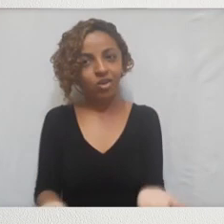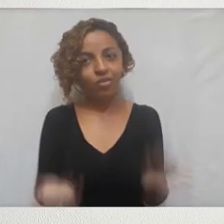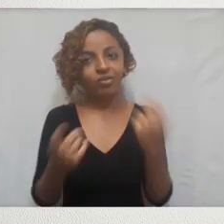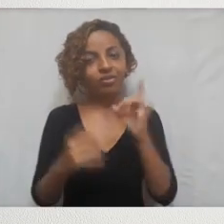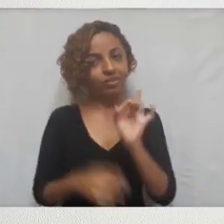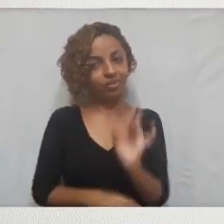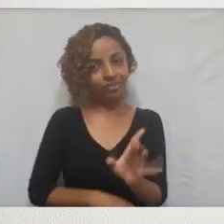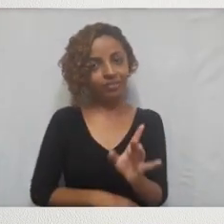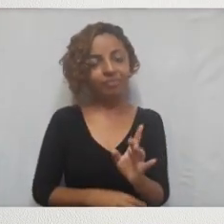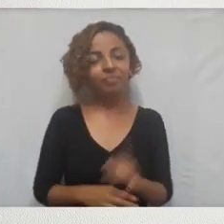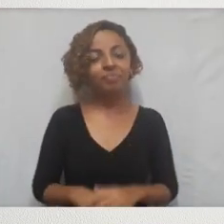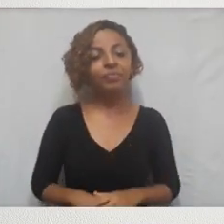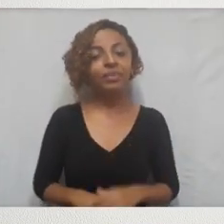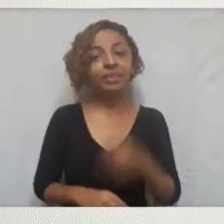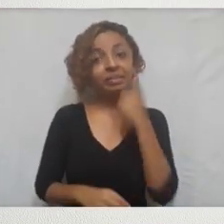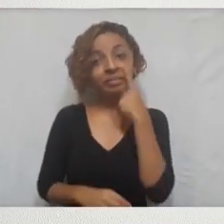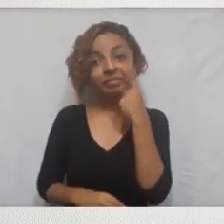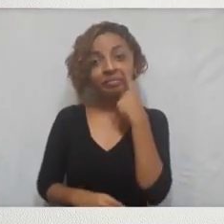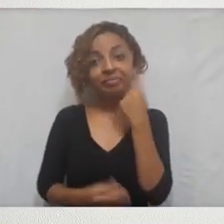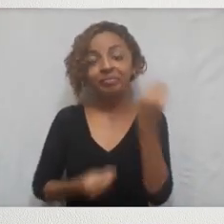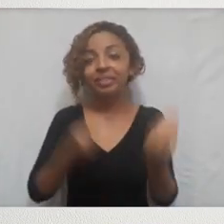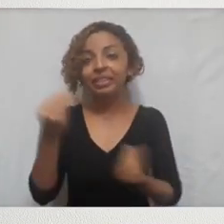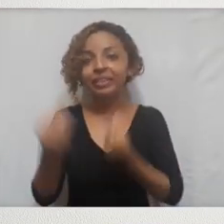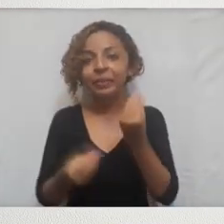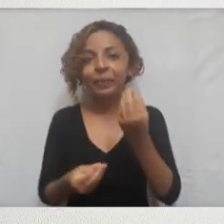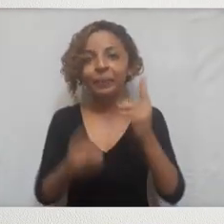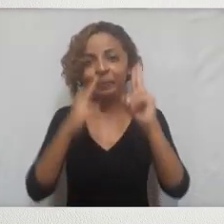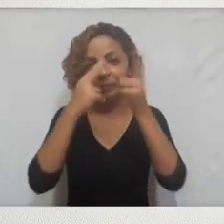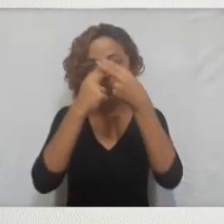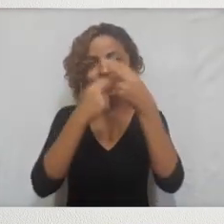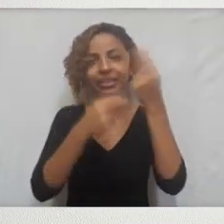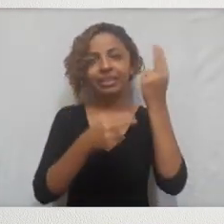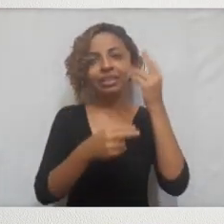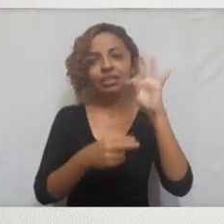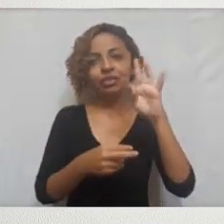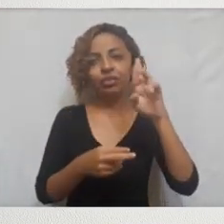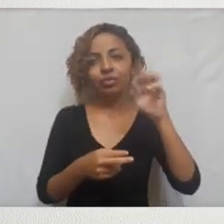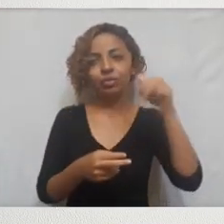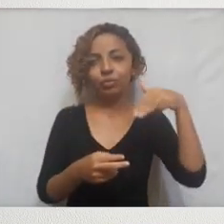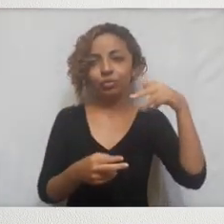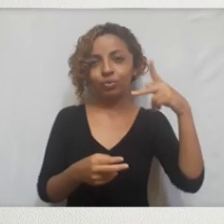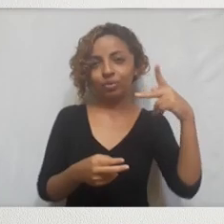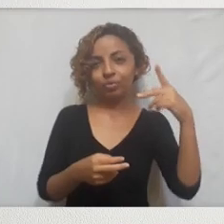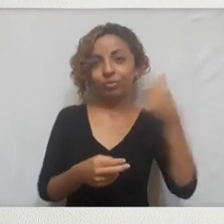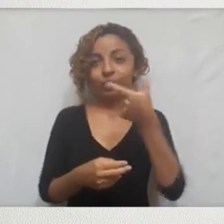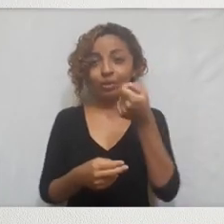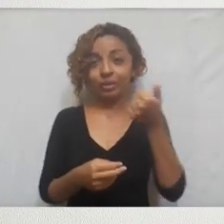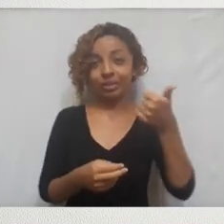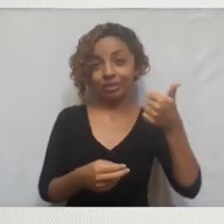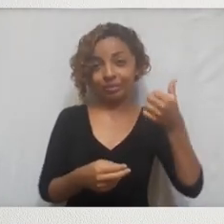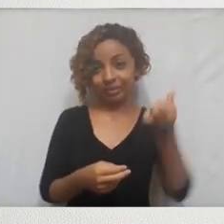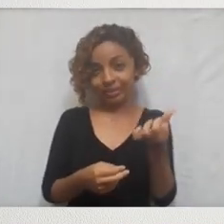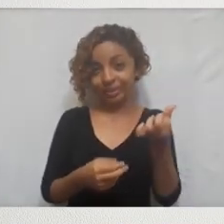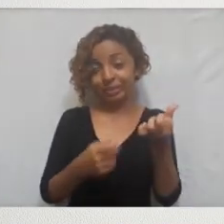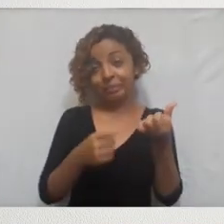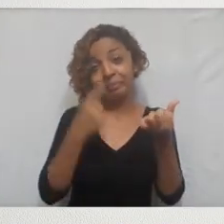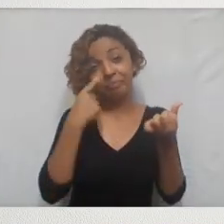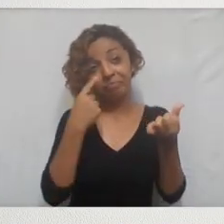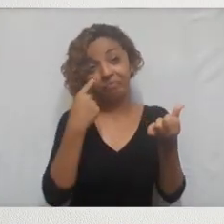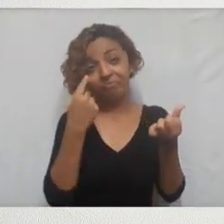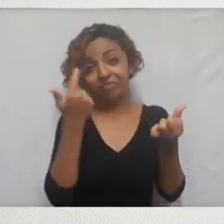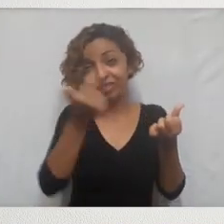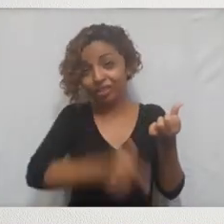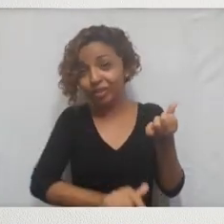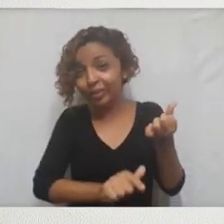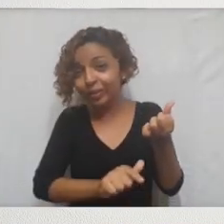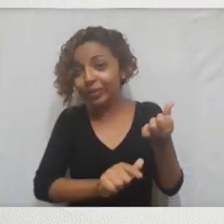esse estereótipo vai ser, é o estereótipo muito, que ficou muito marcado na eleição do Trump em 2016, vai ficar muito marcado na possível